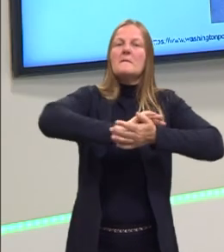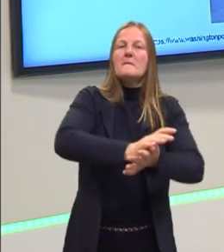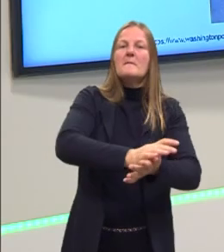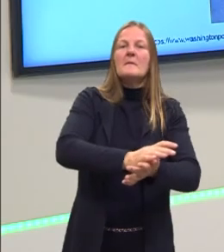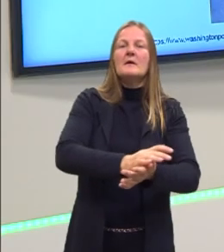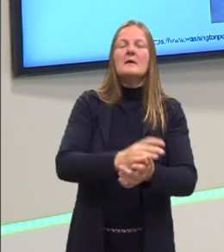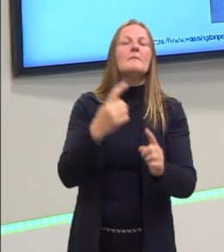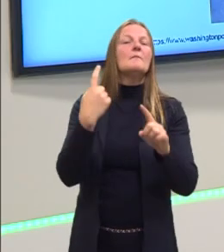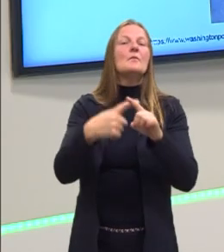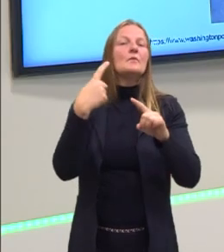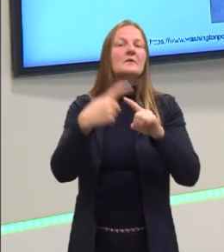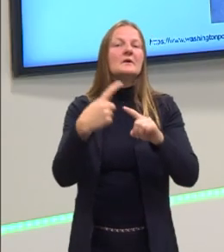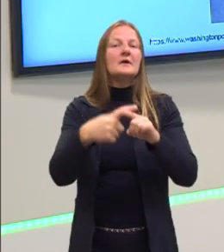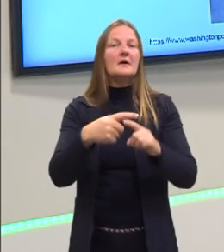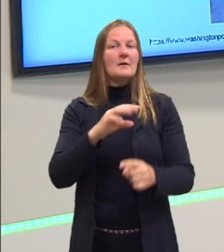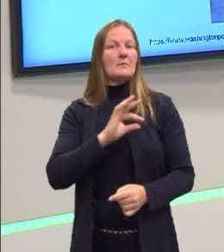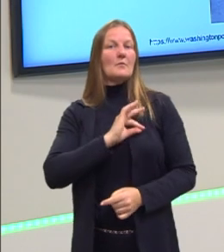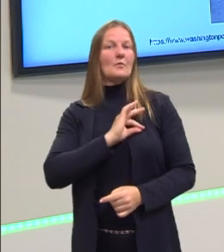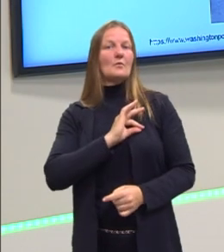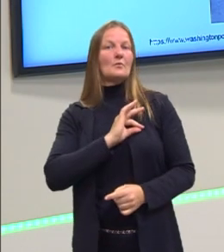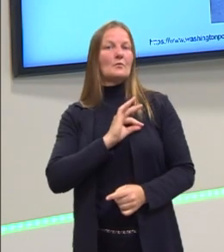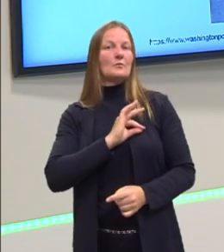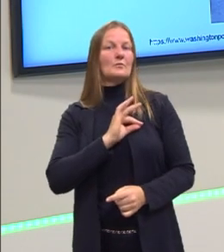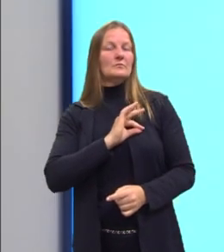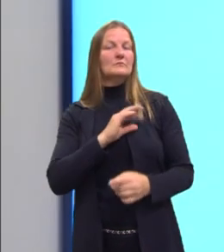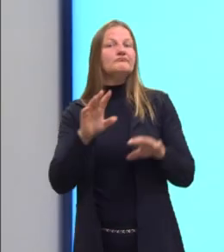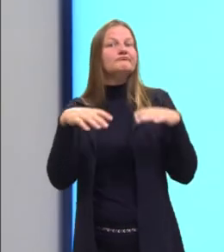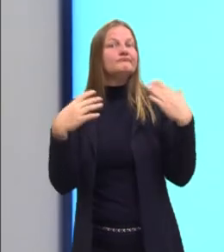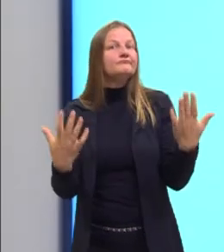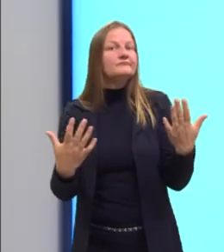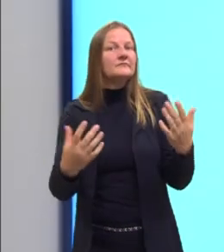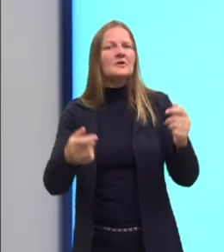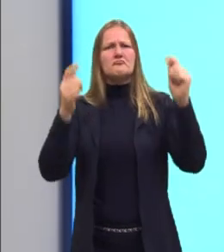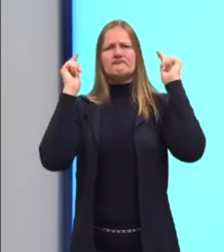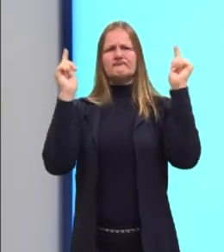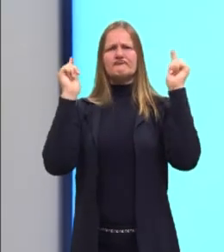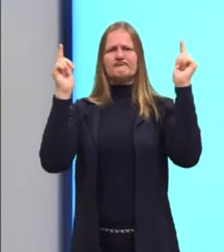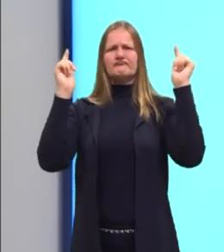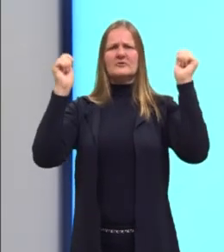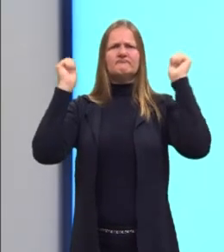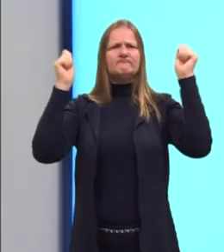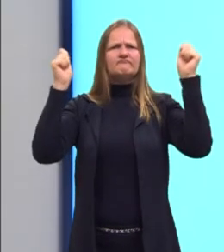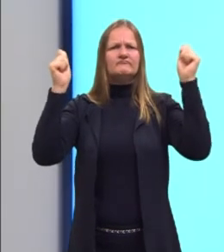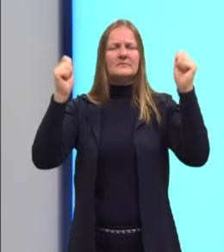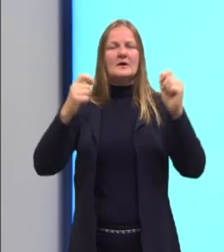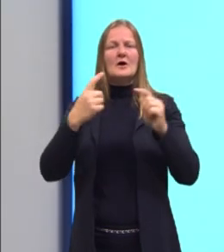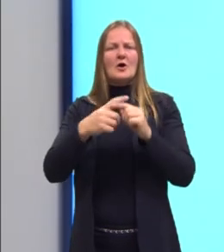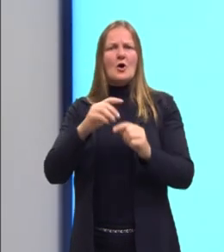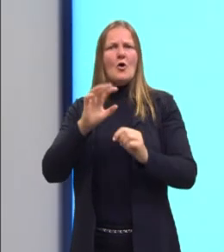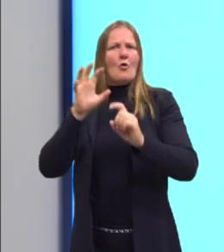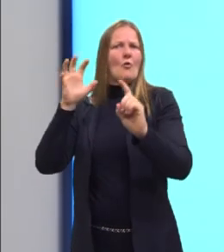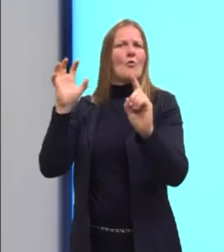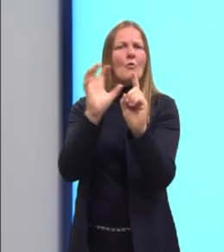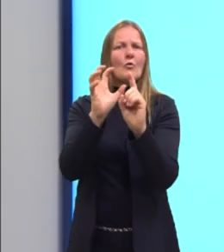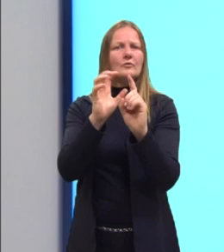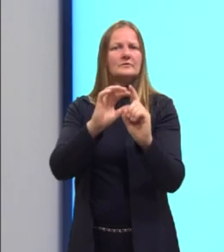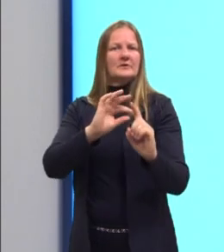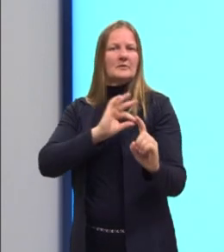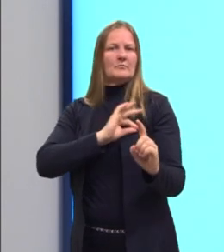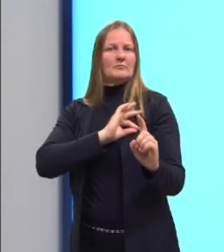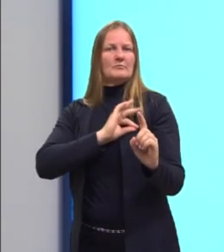Provavelmente pela polícia. Porque se eles estavam protestando contra a violência policial, então,